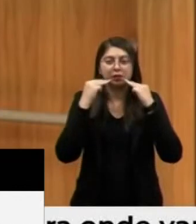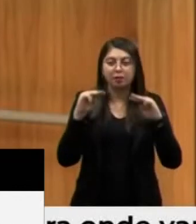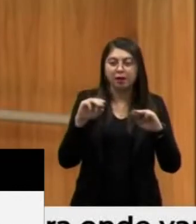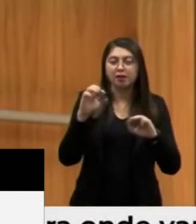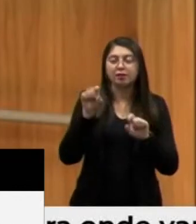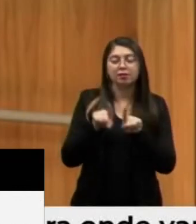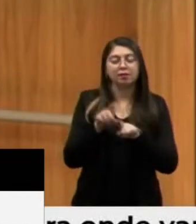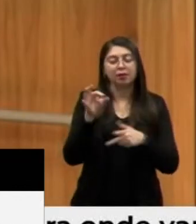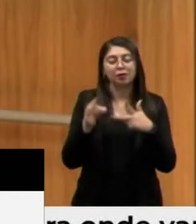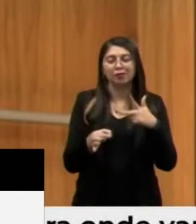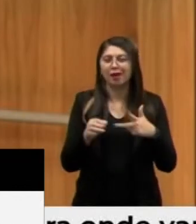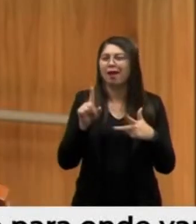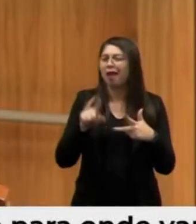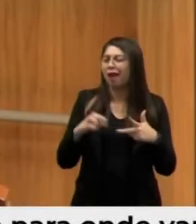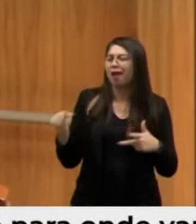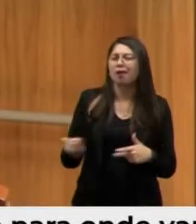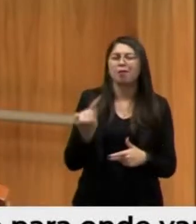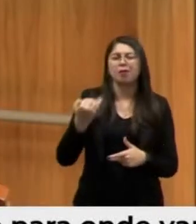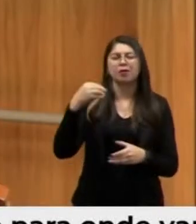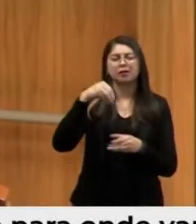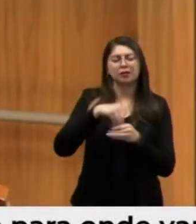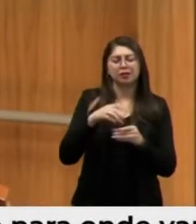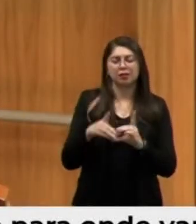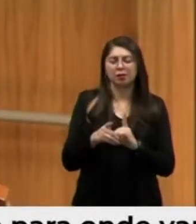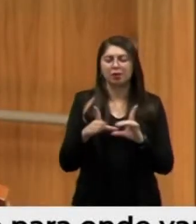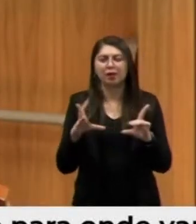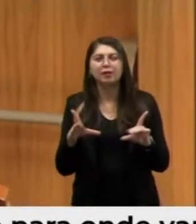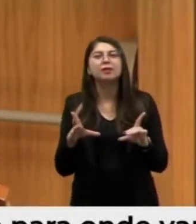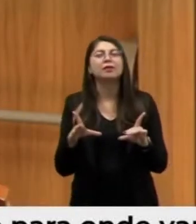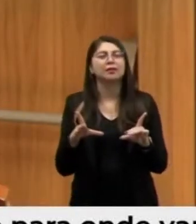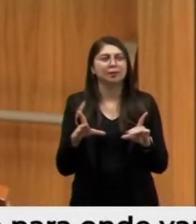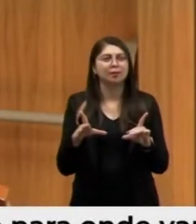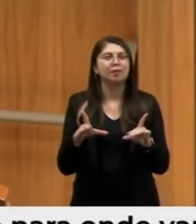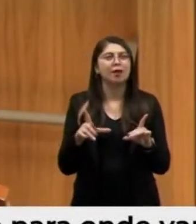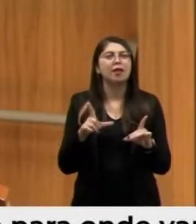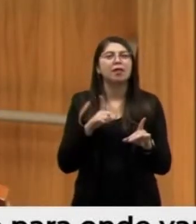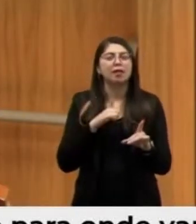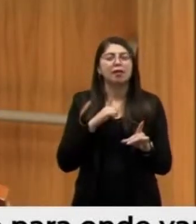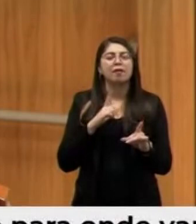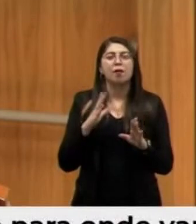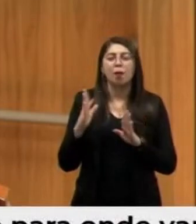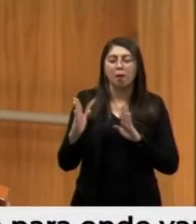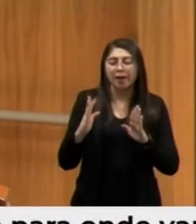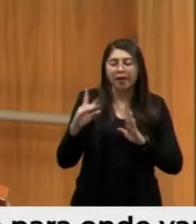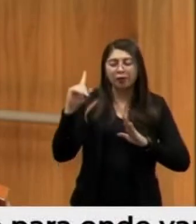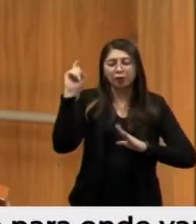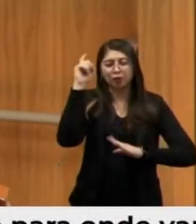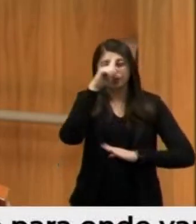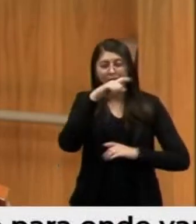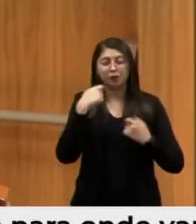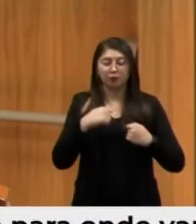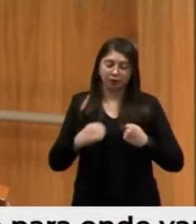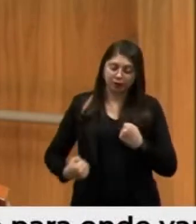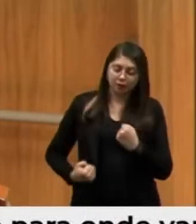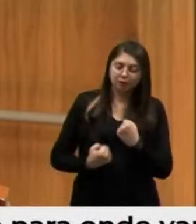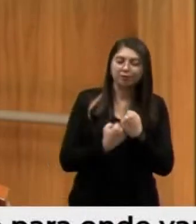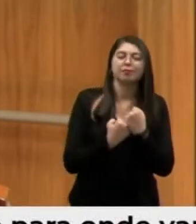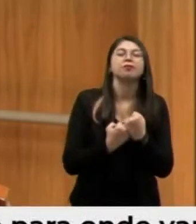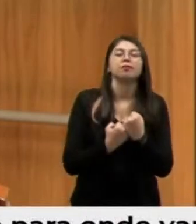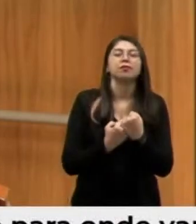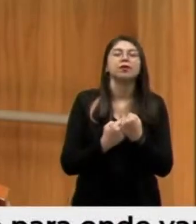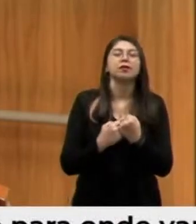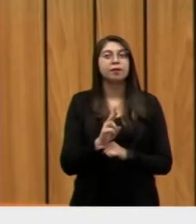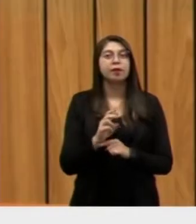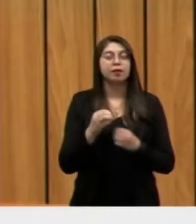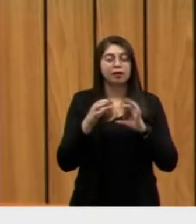importante para a nossa democracia, o quanto deu de sustentação nesses períodos difíceis pelos quais passamos